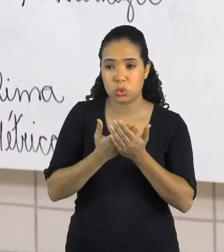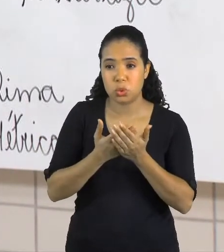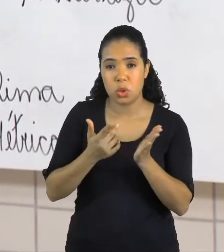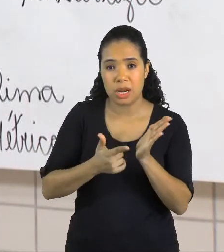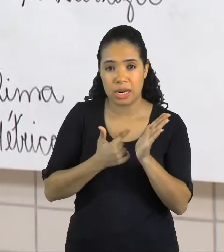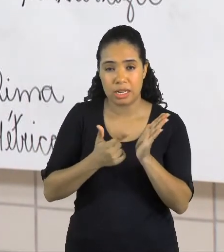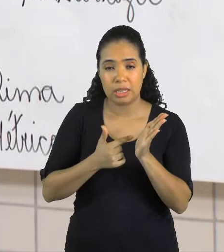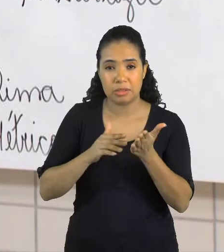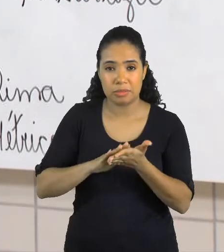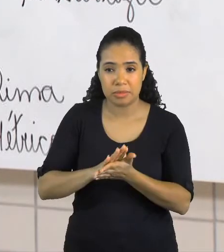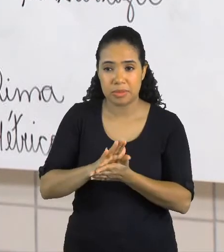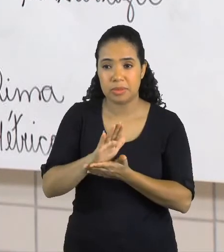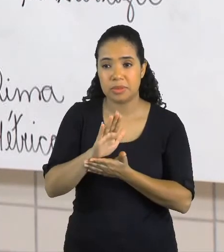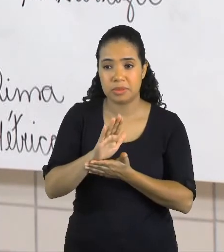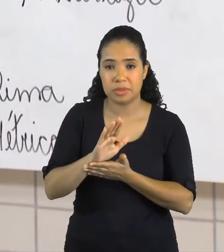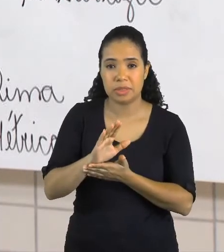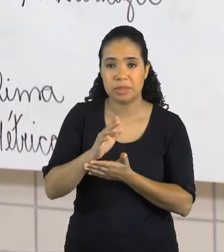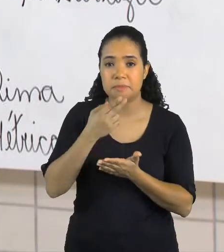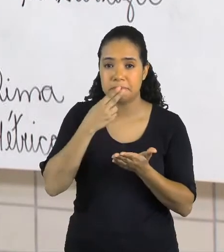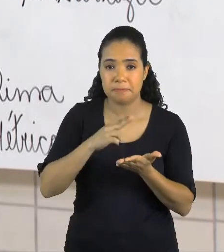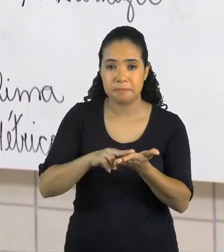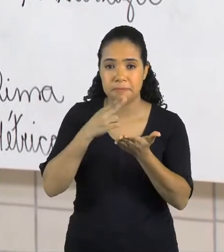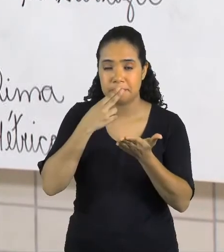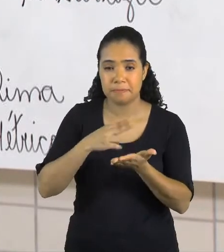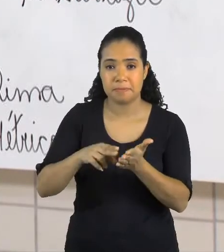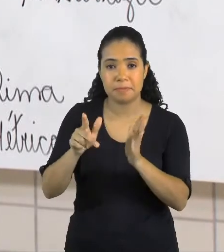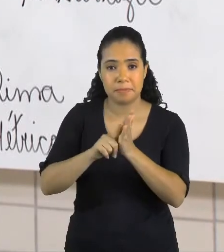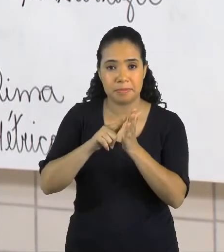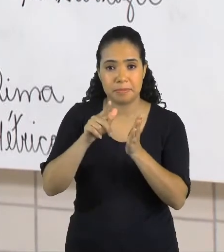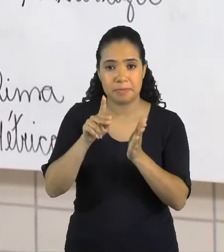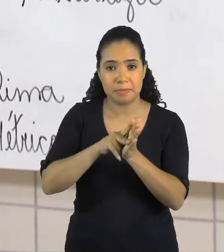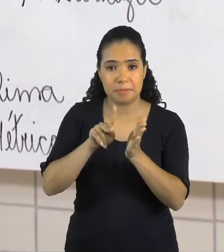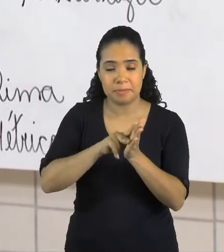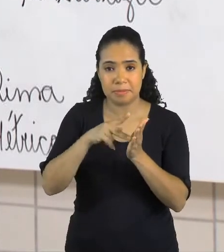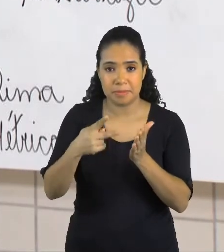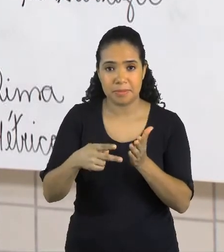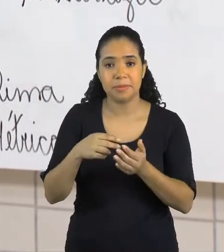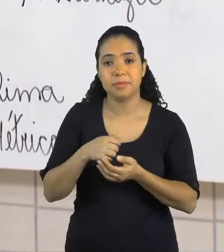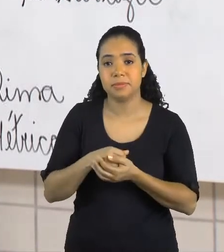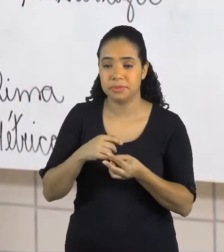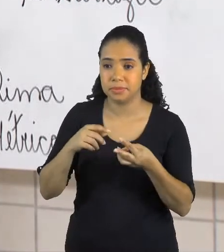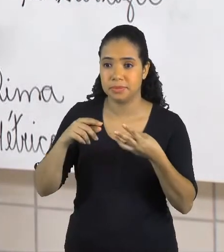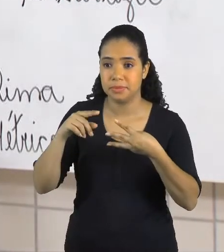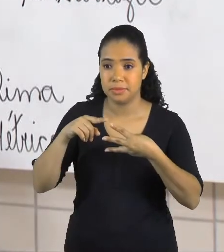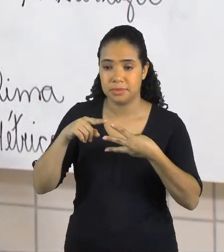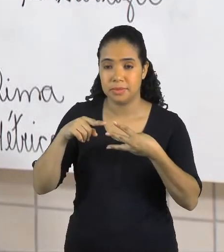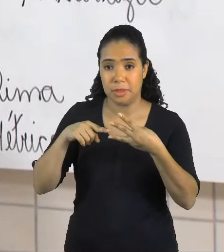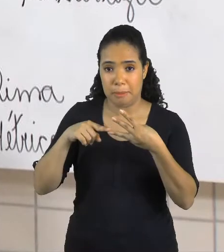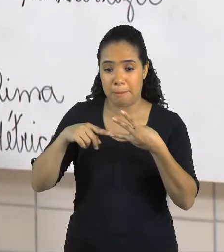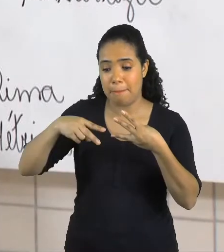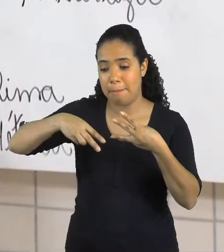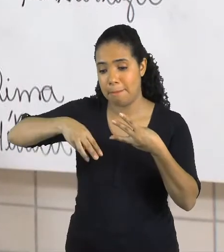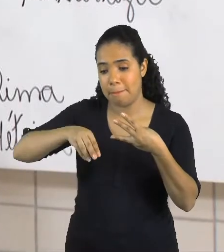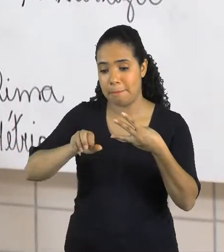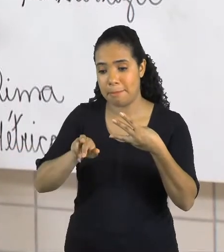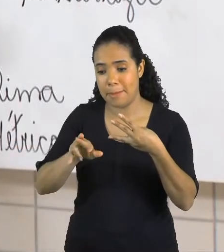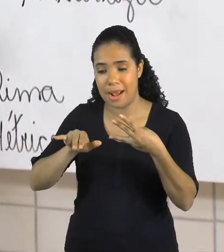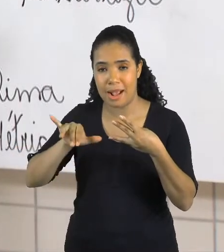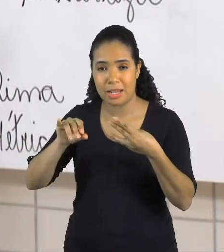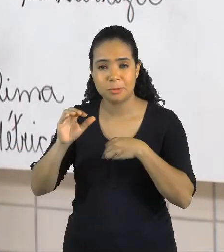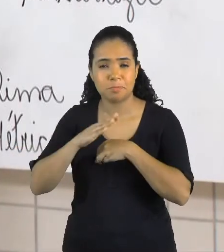um livro dela, uma coletânea de cartas dela. O Mário Quintana também é um poeta muito querido e o Pedro Bandeira muito